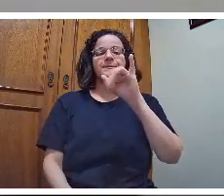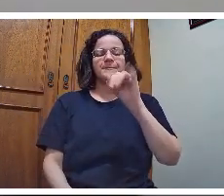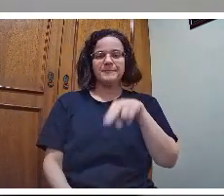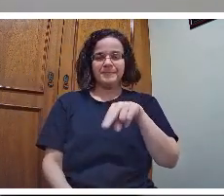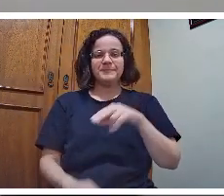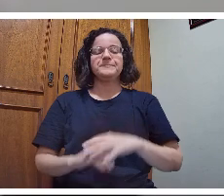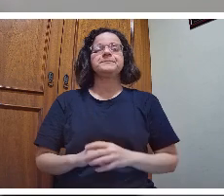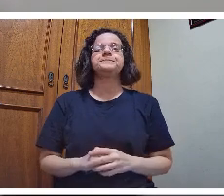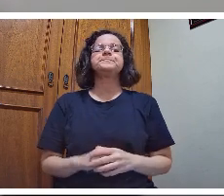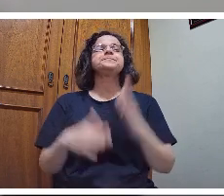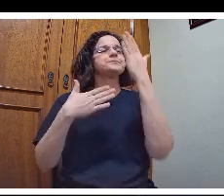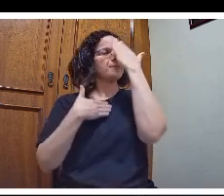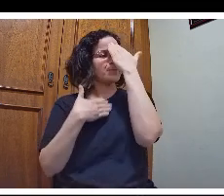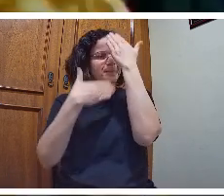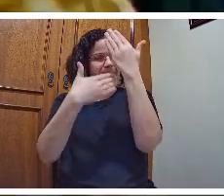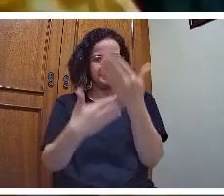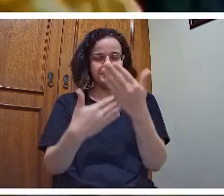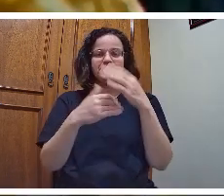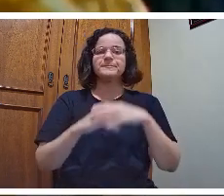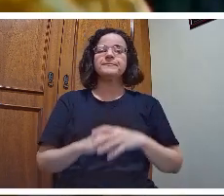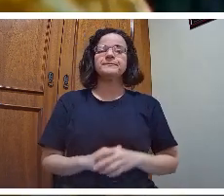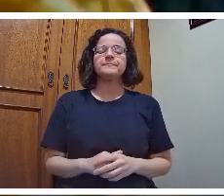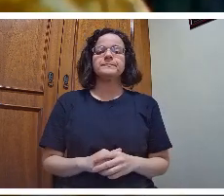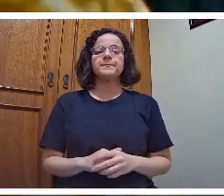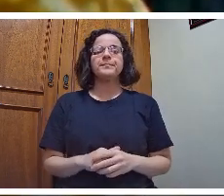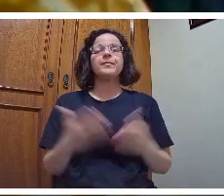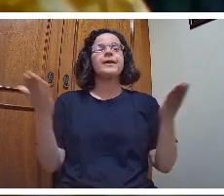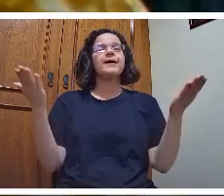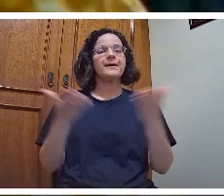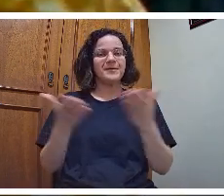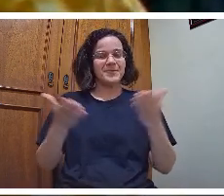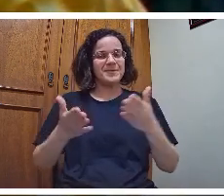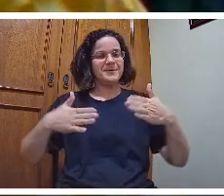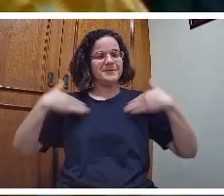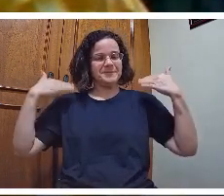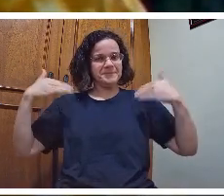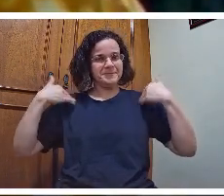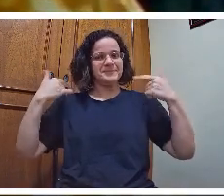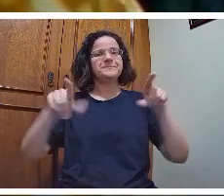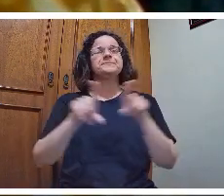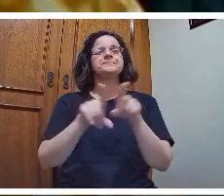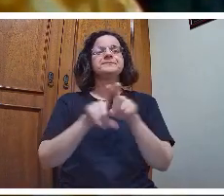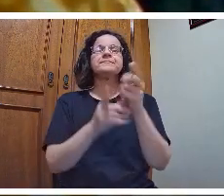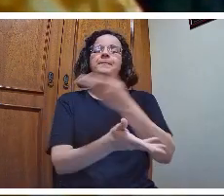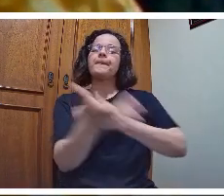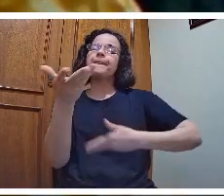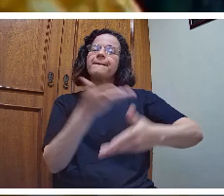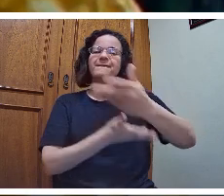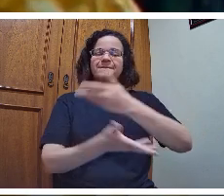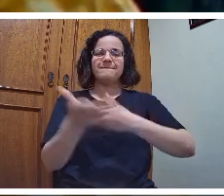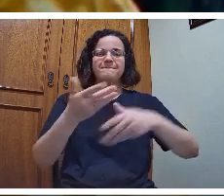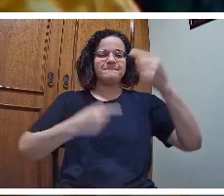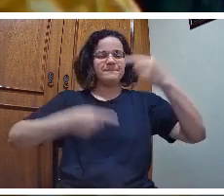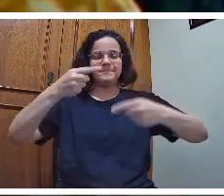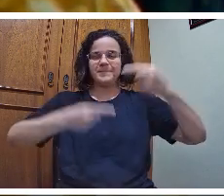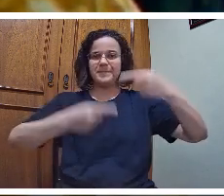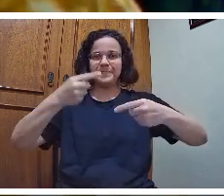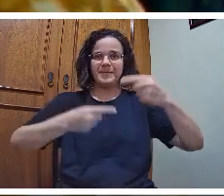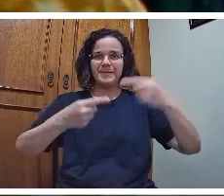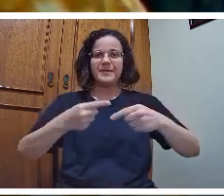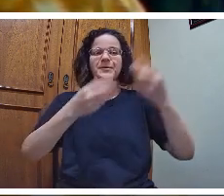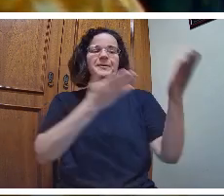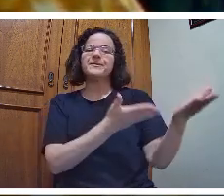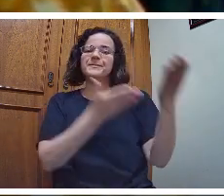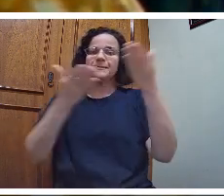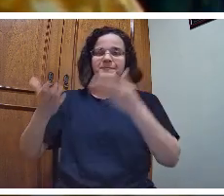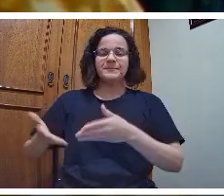Adriana. Obrigada, Jo. Agora, com grande alegria também para mediar esse processo de diálogo, né,